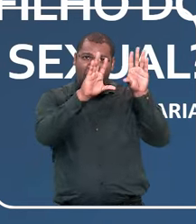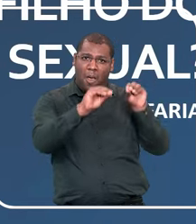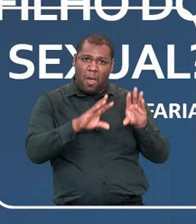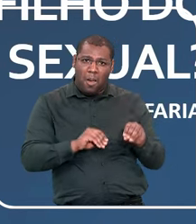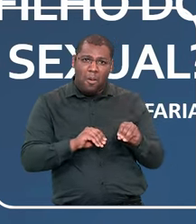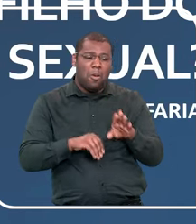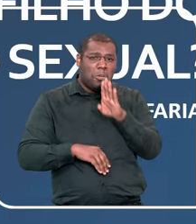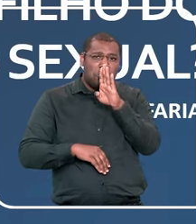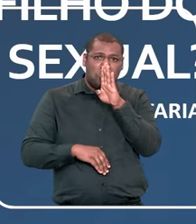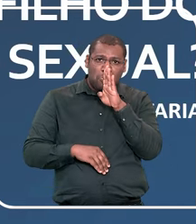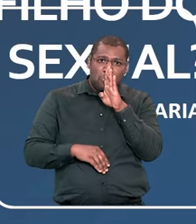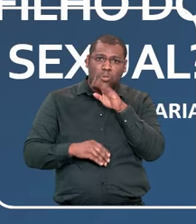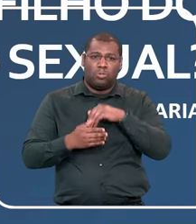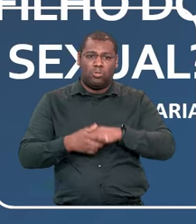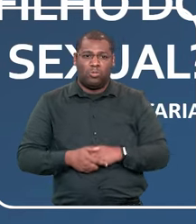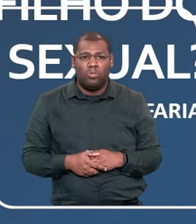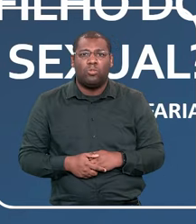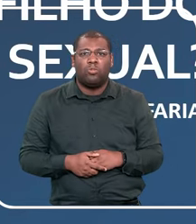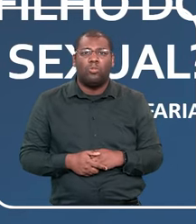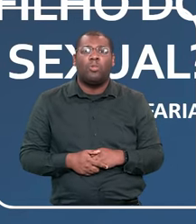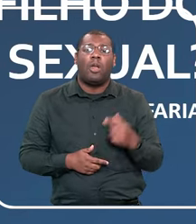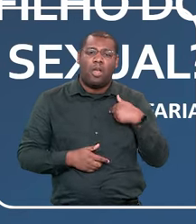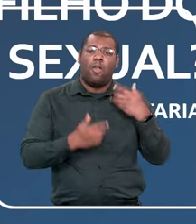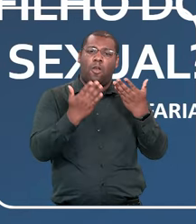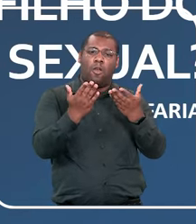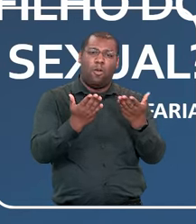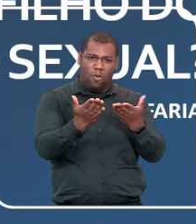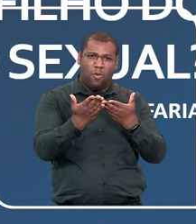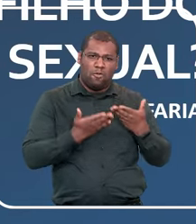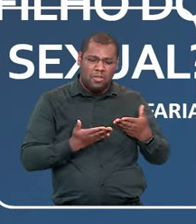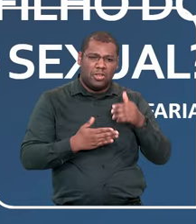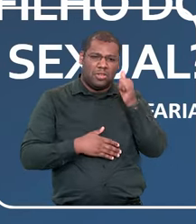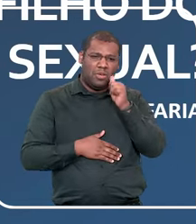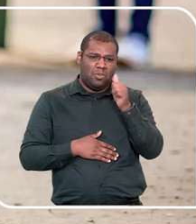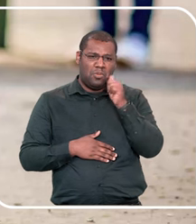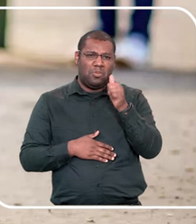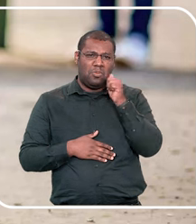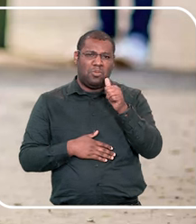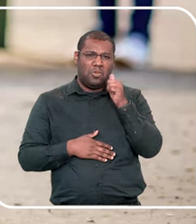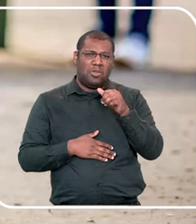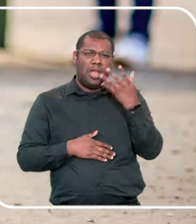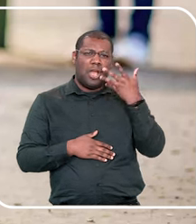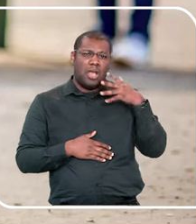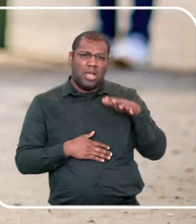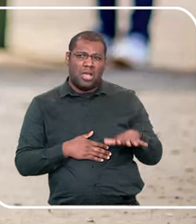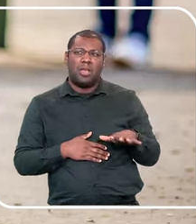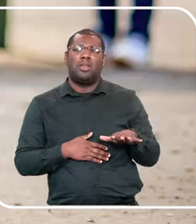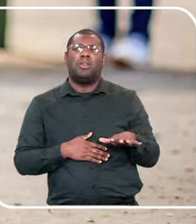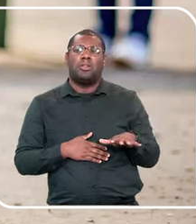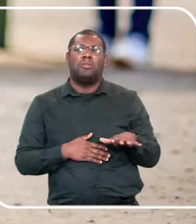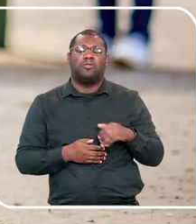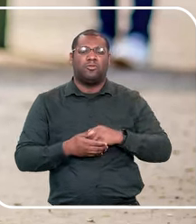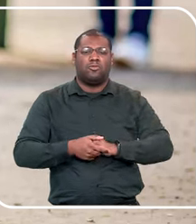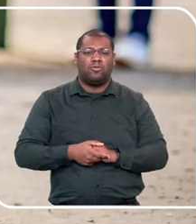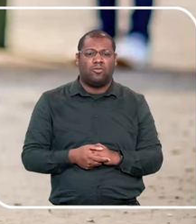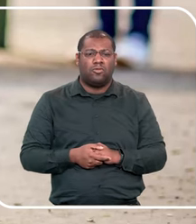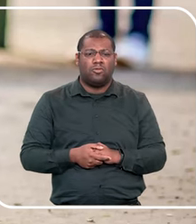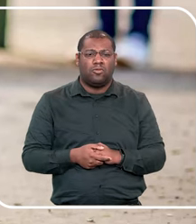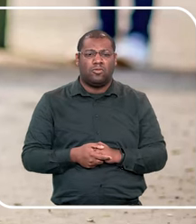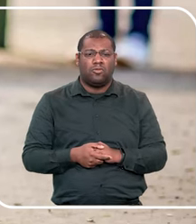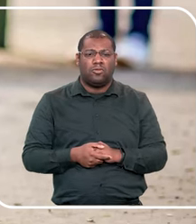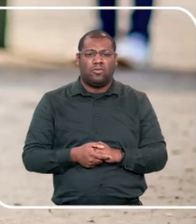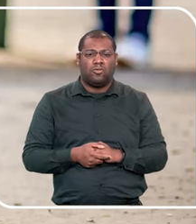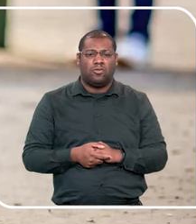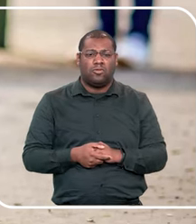depois do acolhimento, para o exame, essa pergunta, vou até mudar aqui o slide, essa pergunta ficou muito na minha cabeça. Por